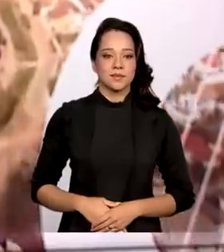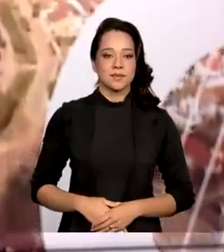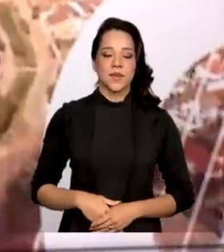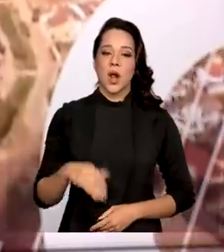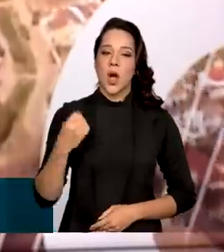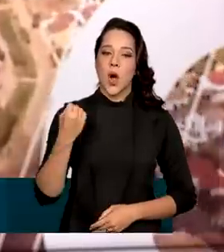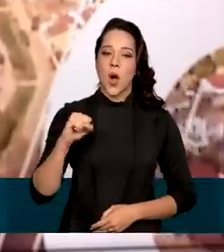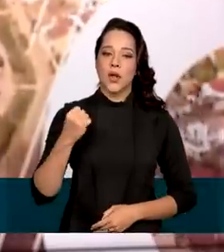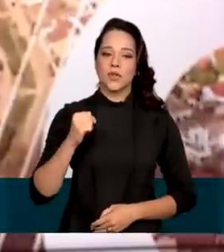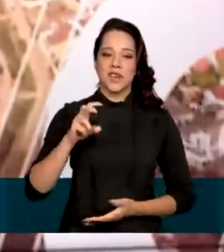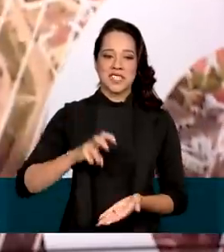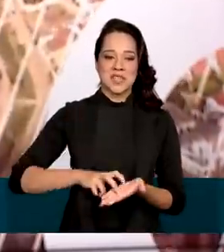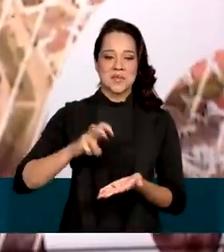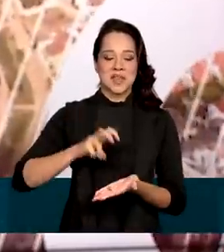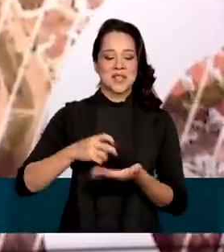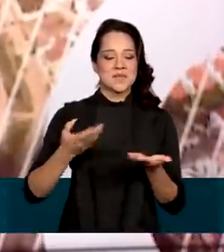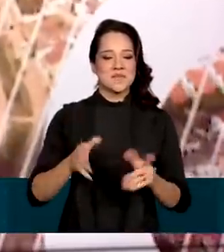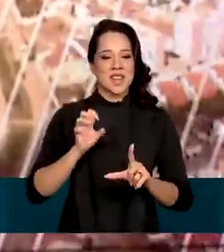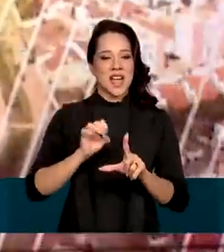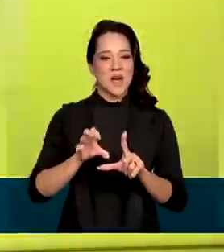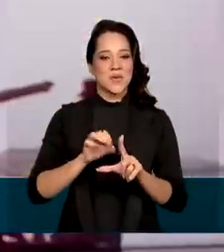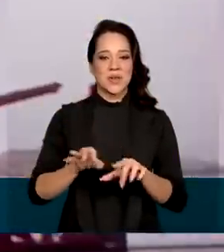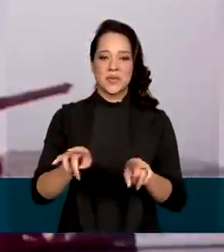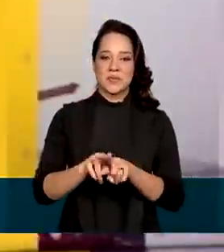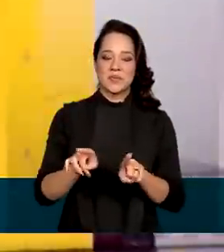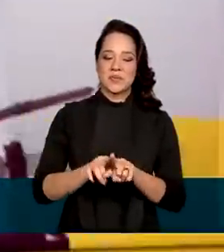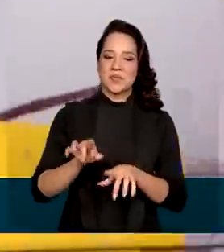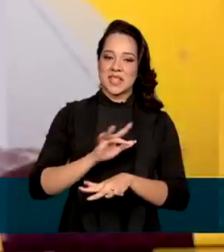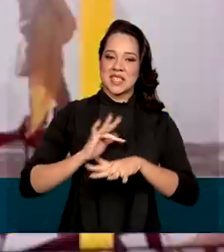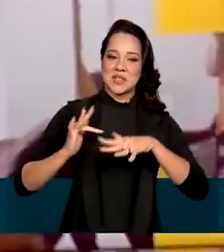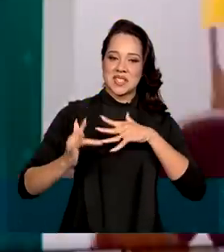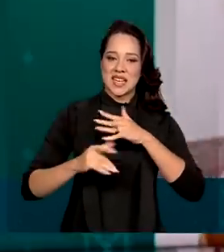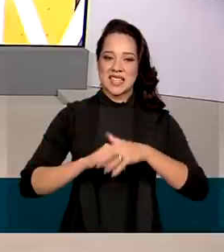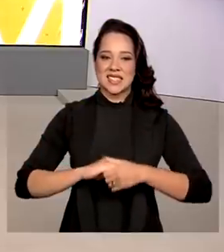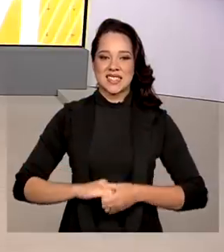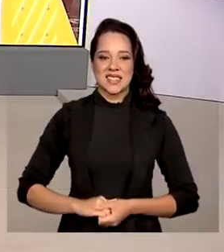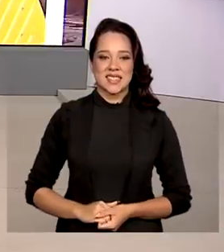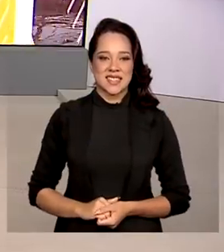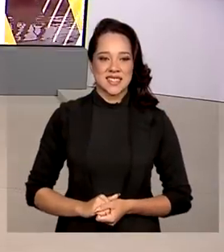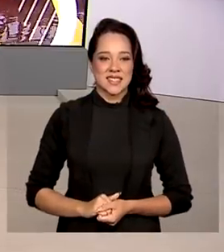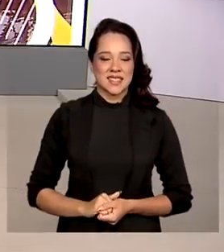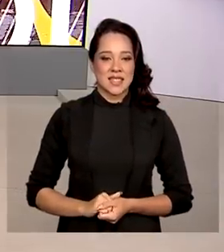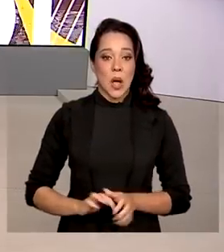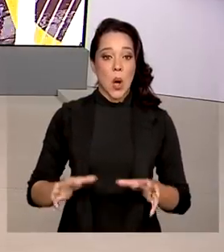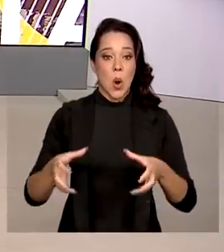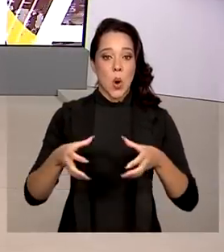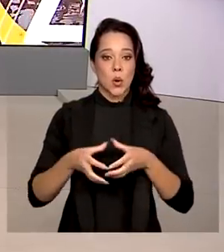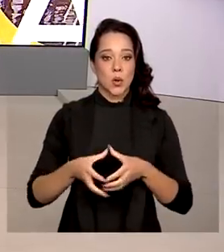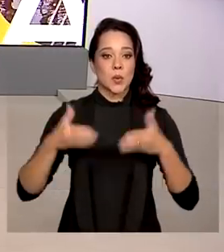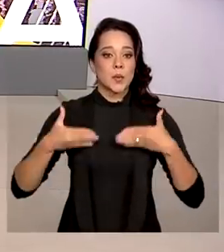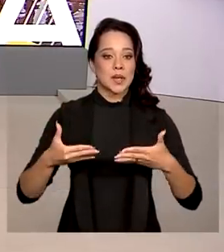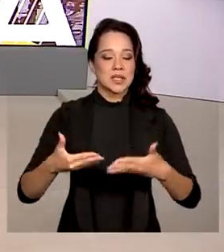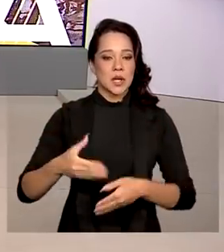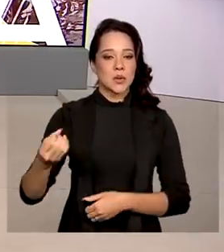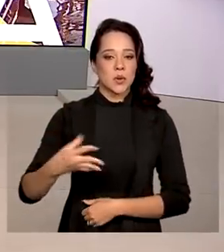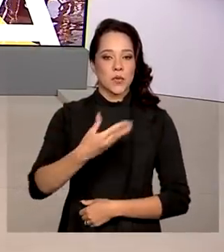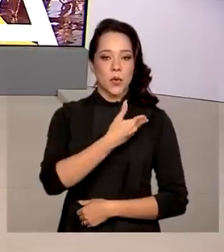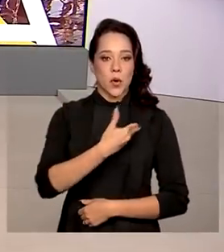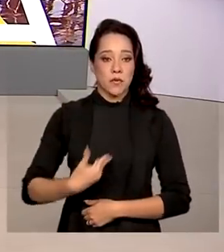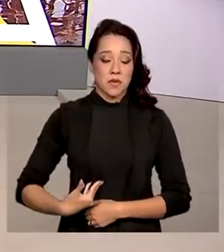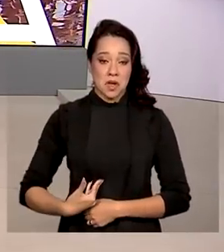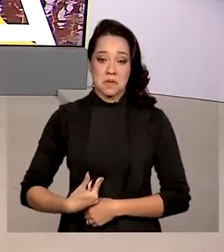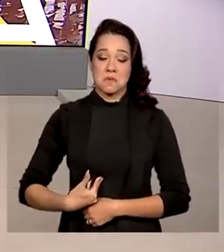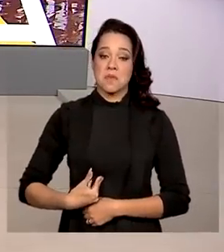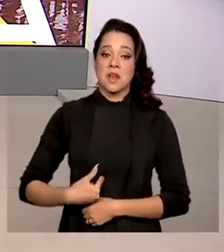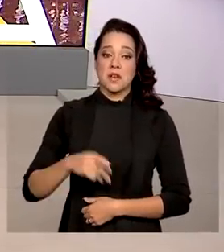Oito horas da manhã, estamos ao vivo também pelas redes sociais. A equipe ministerial do novo governo deve